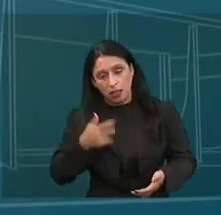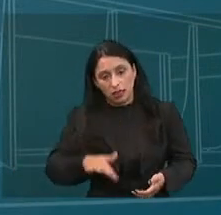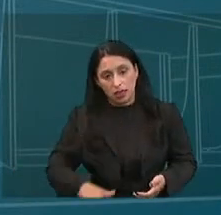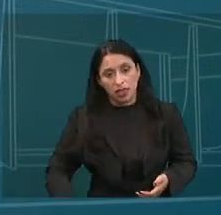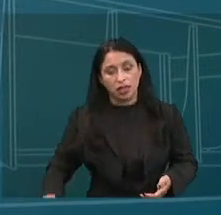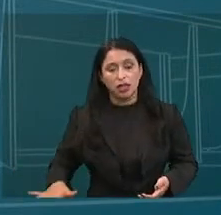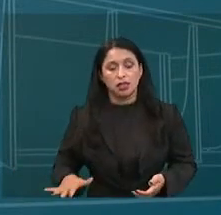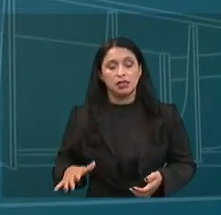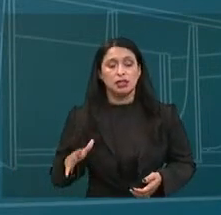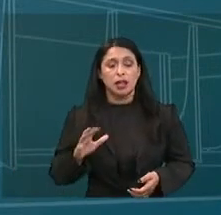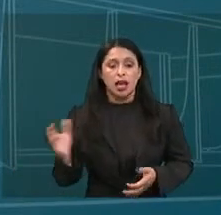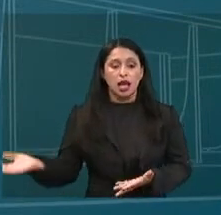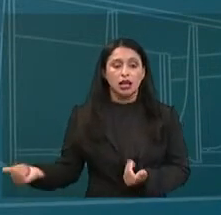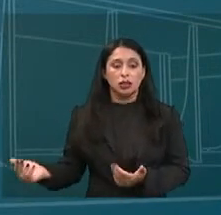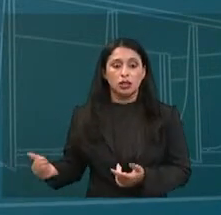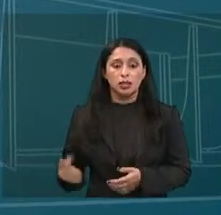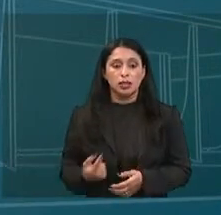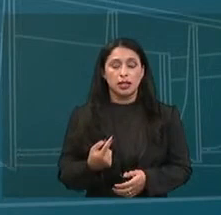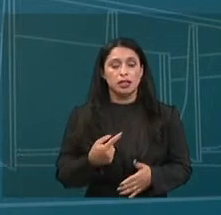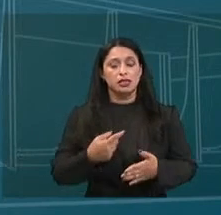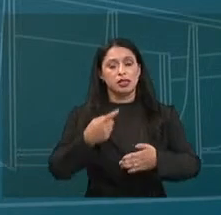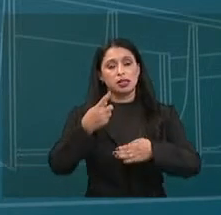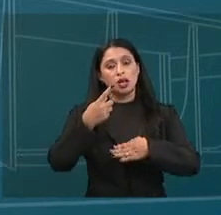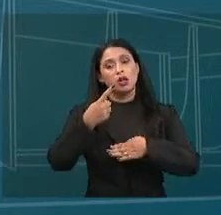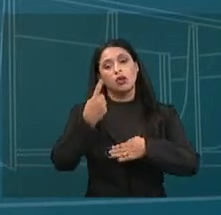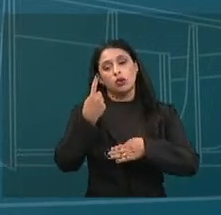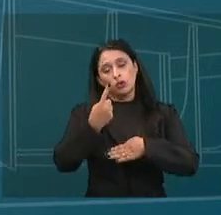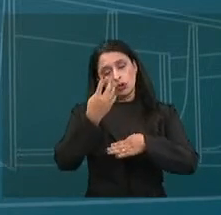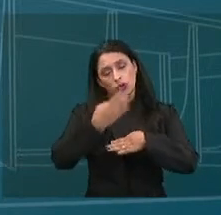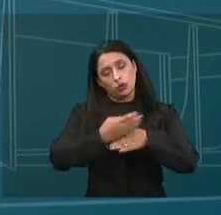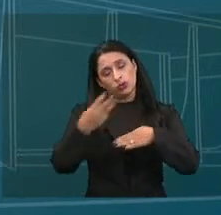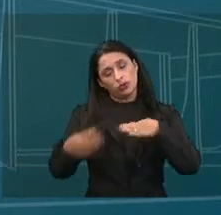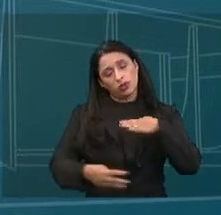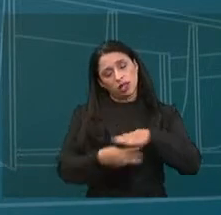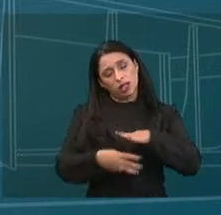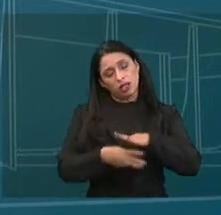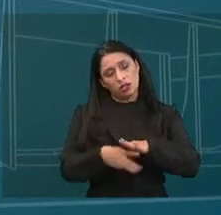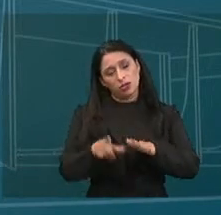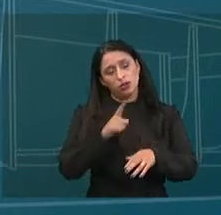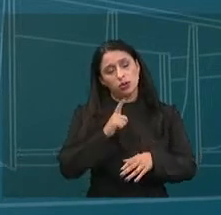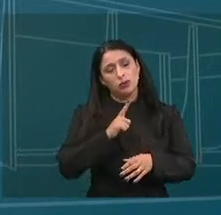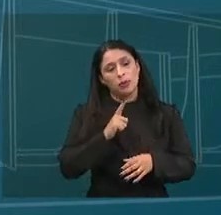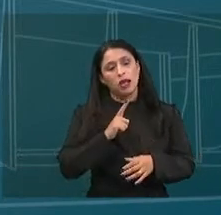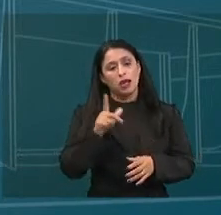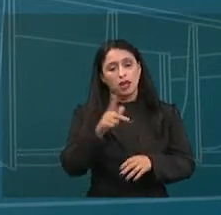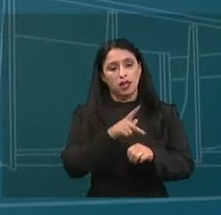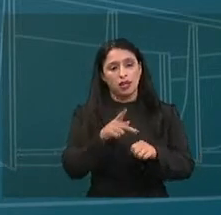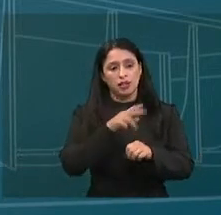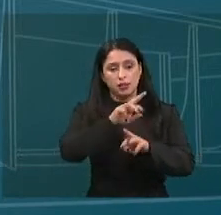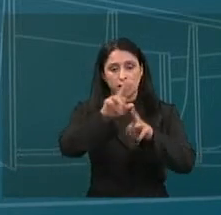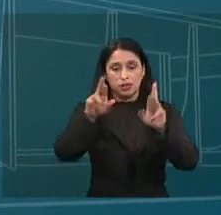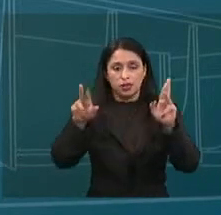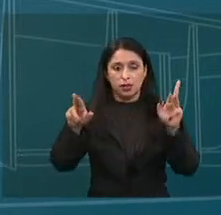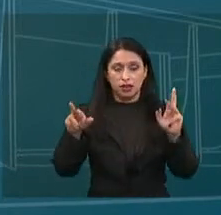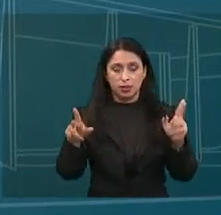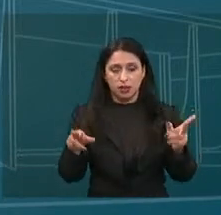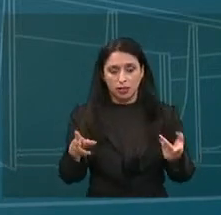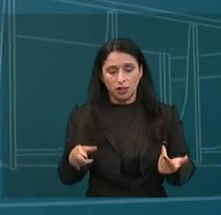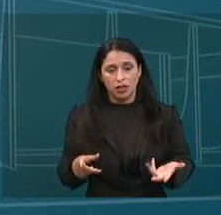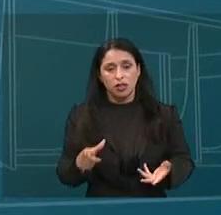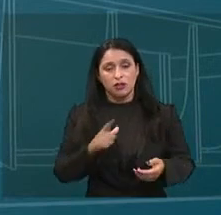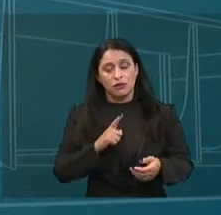praticamente um terço da população do país. São crianças e adolescentes de idades, raças e etnias diferentes, com e sem